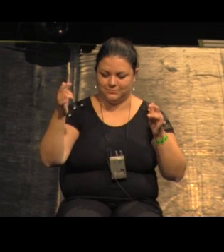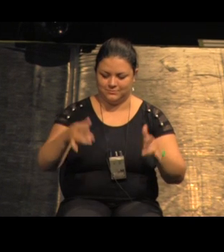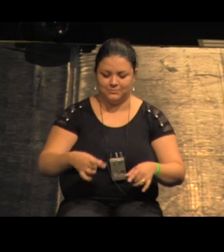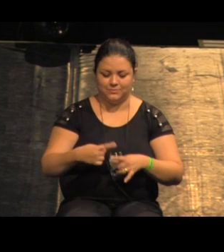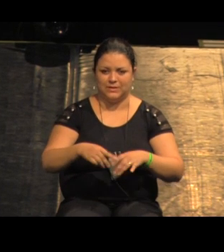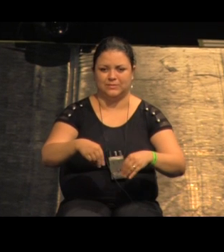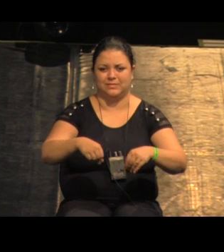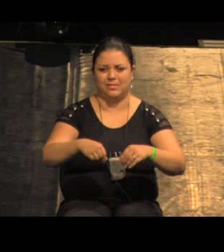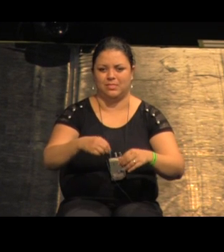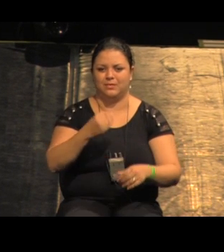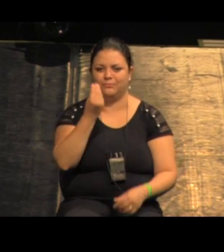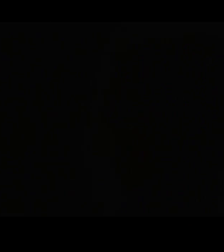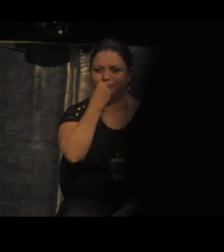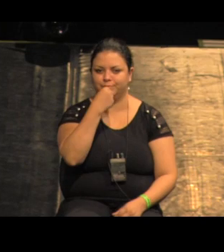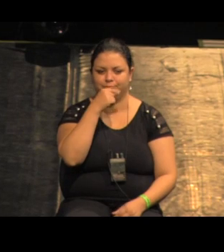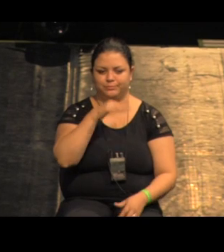solo muito complicado